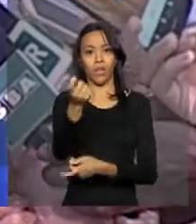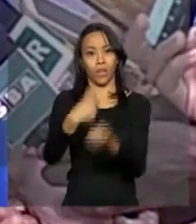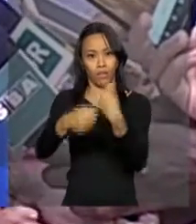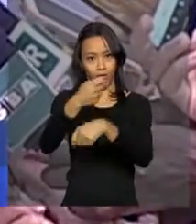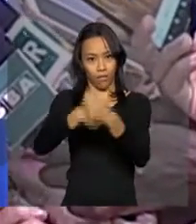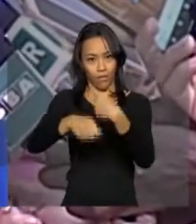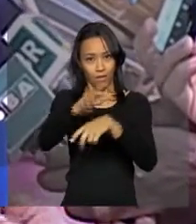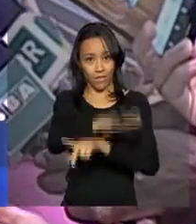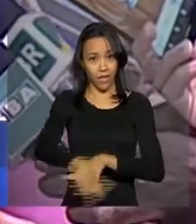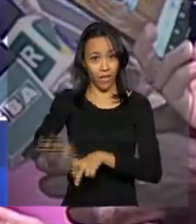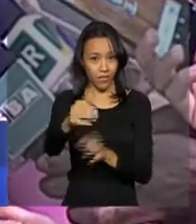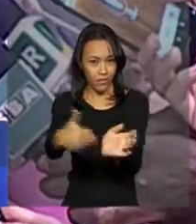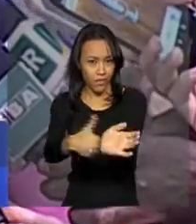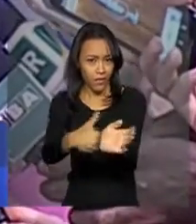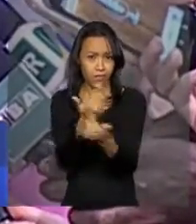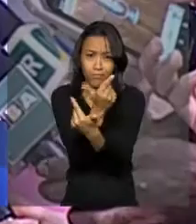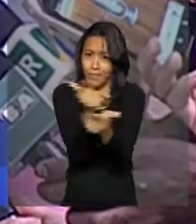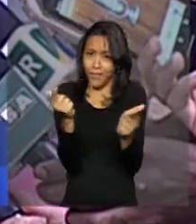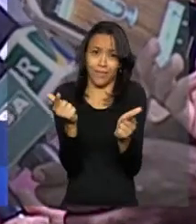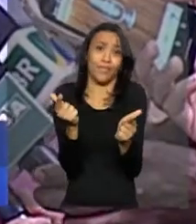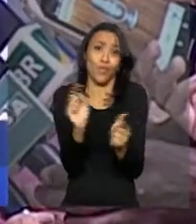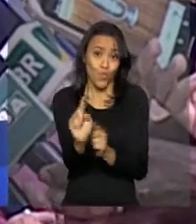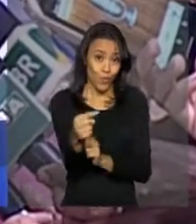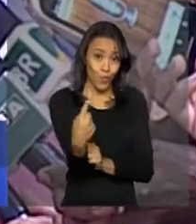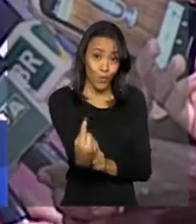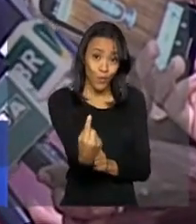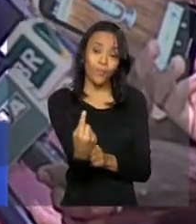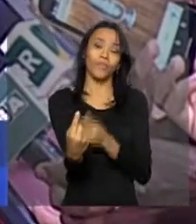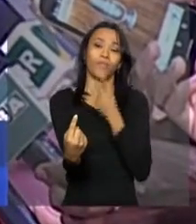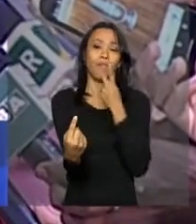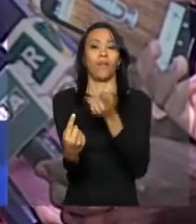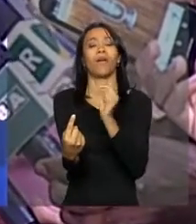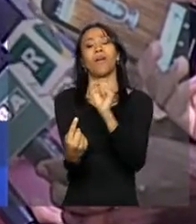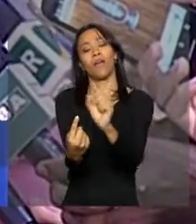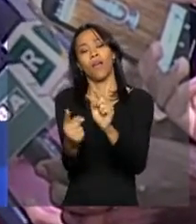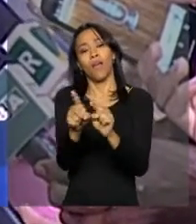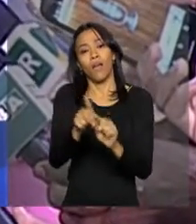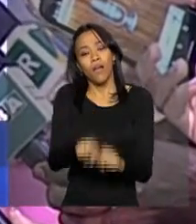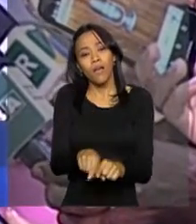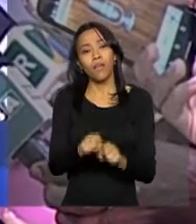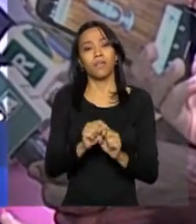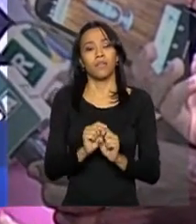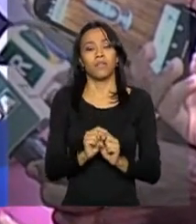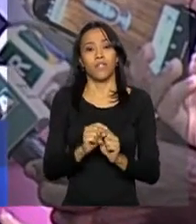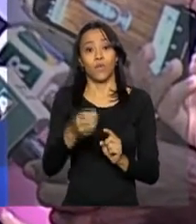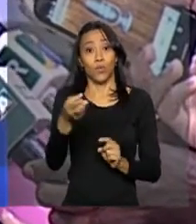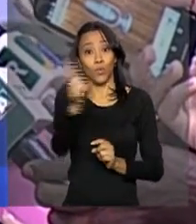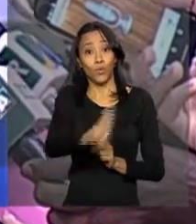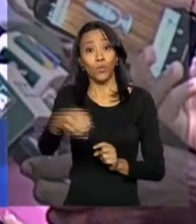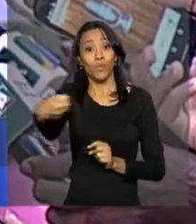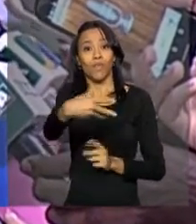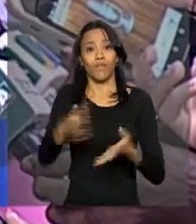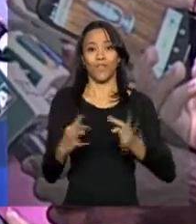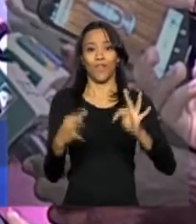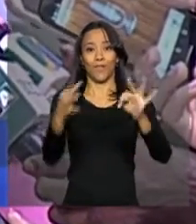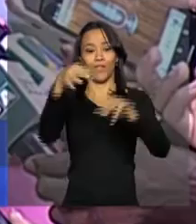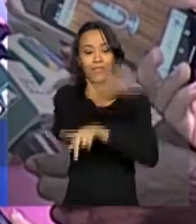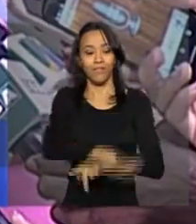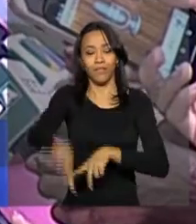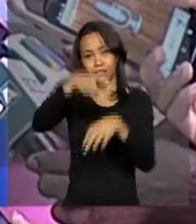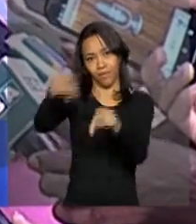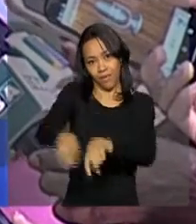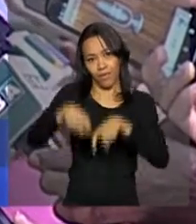não tem grande segredo. Se eu pudesse citar um segredo, eu citaria a questão da inovação e da tecnologia. Não há